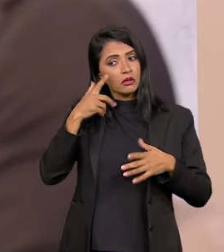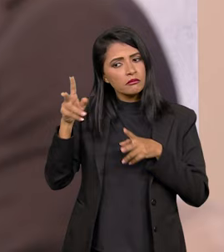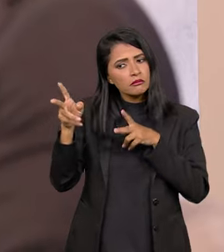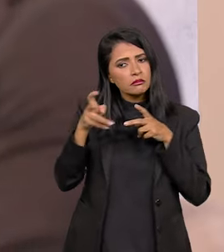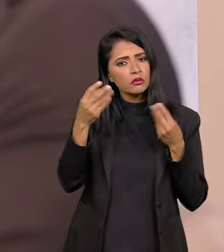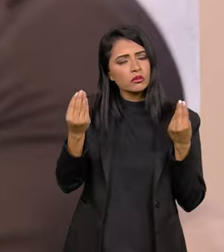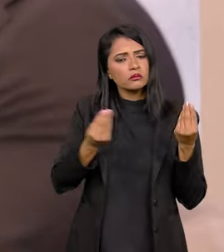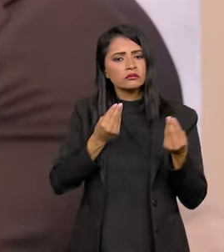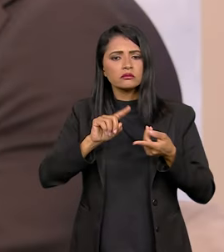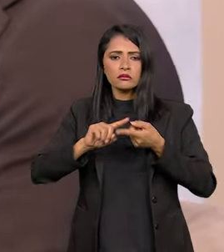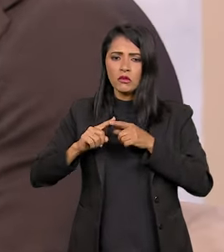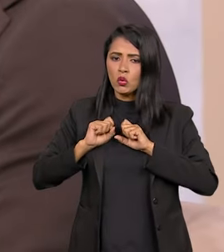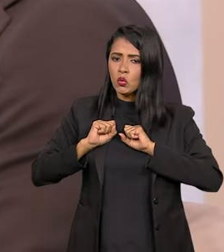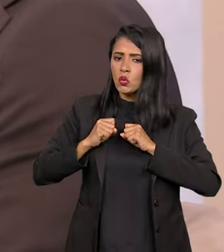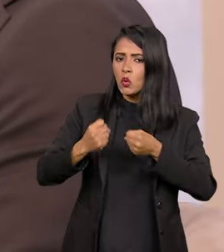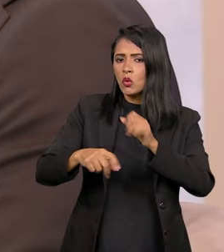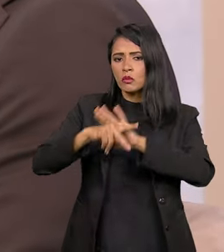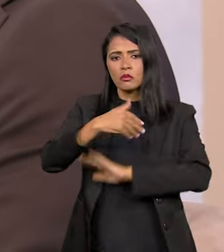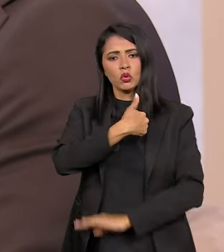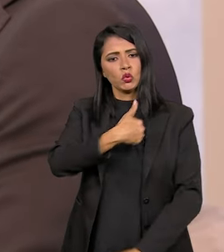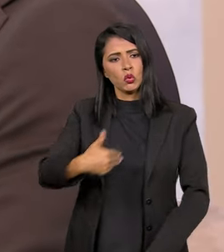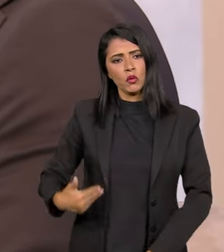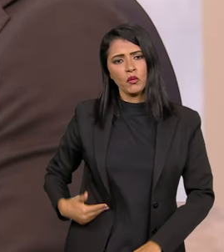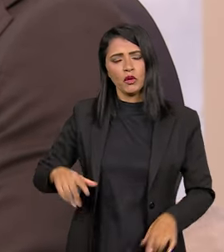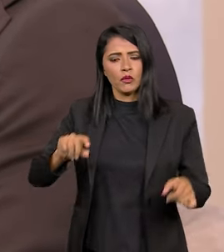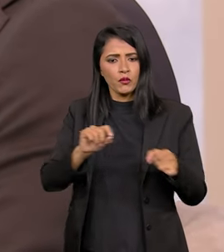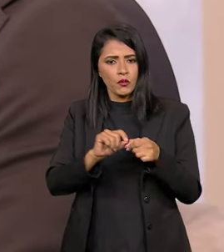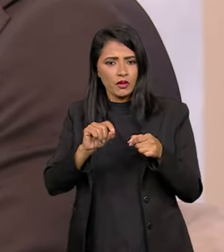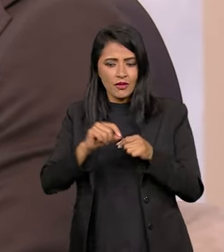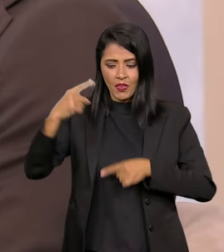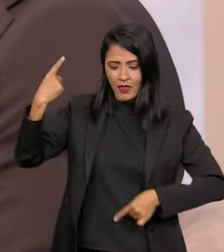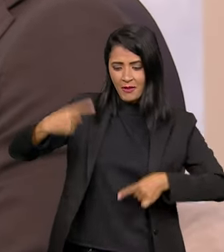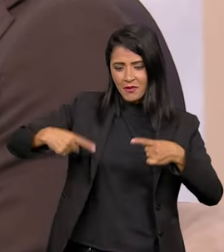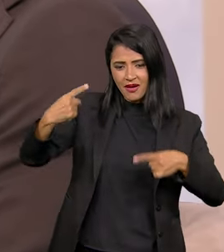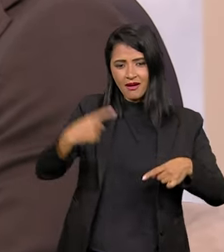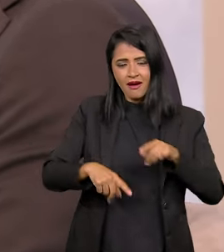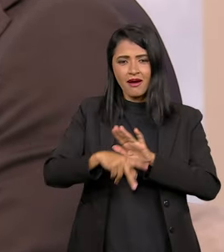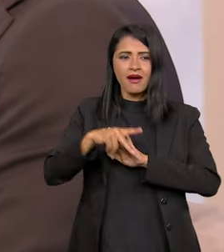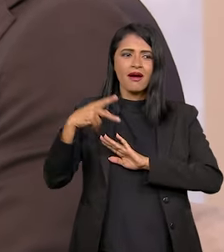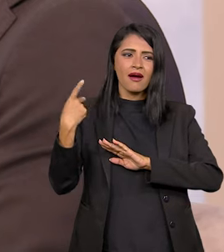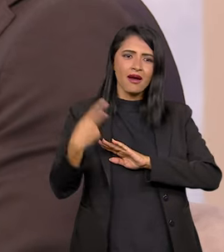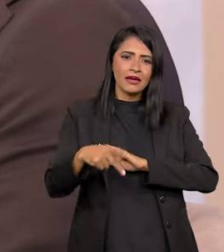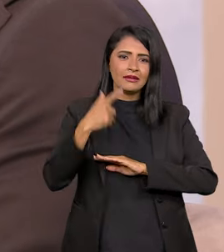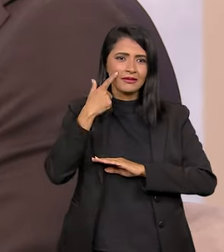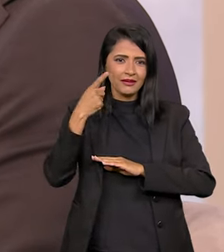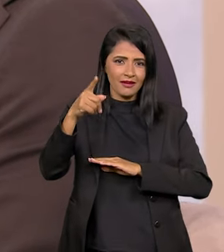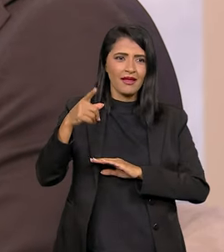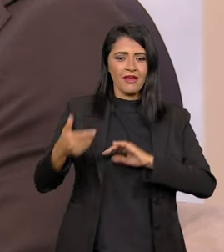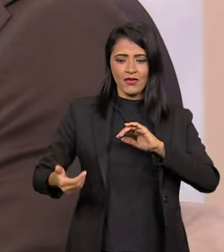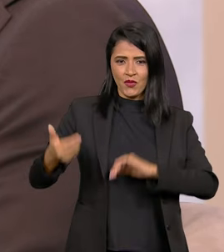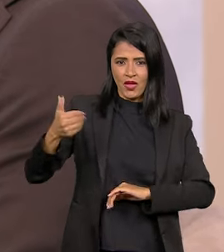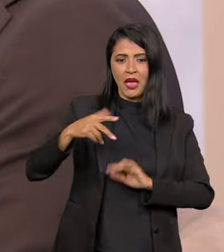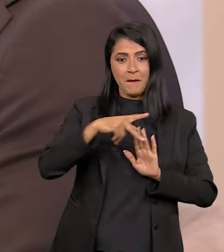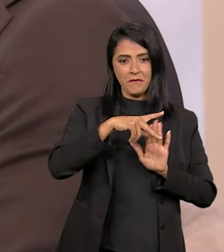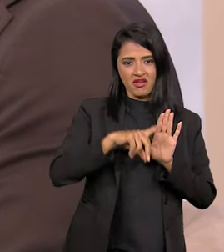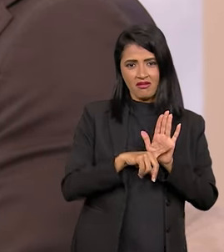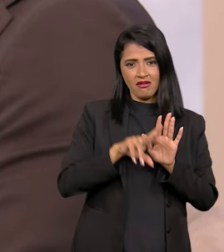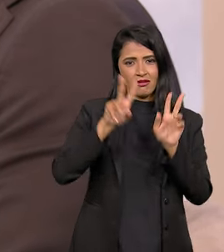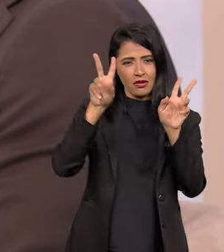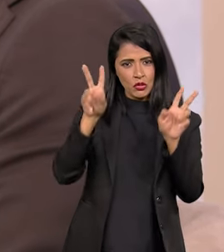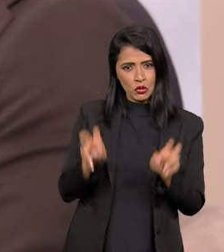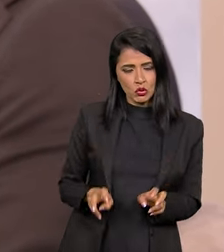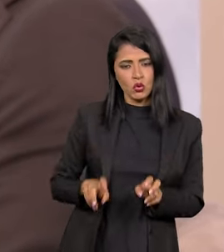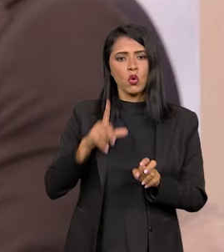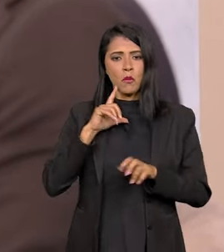ainda maior. A gente está vendo todo o esforço que o governo está fazendo de fazer um debate do MPL no Congresso